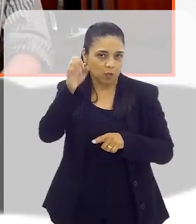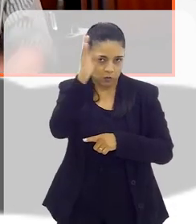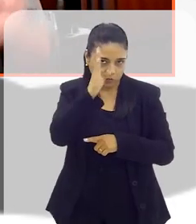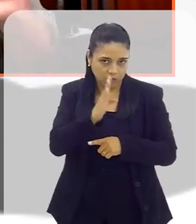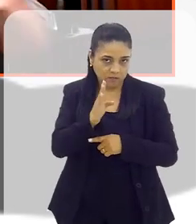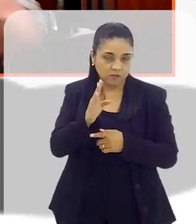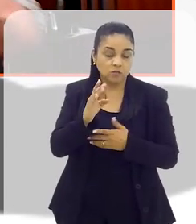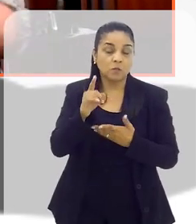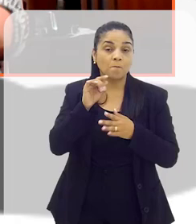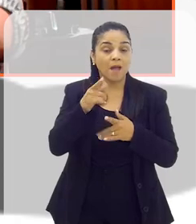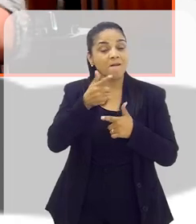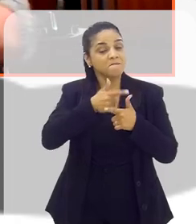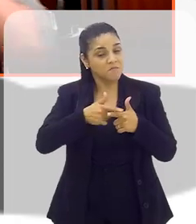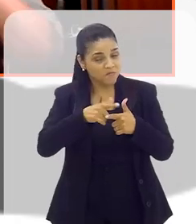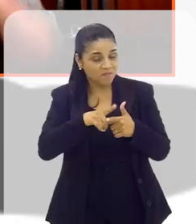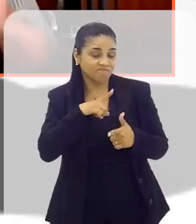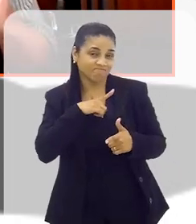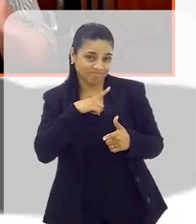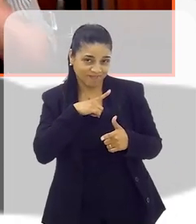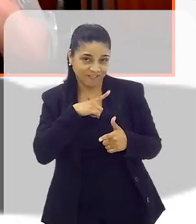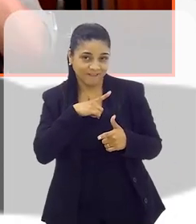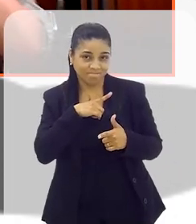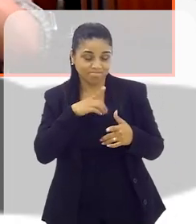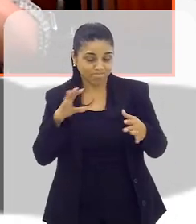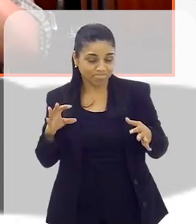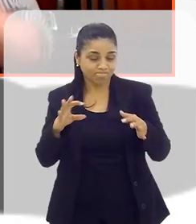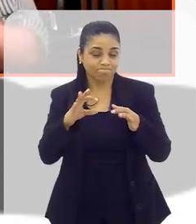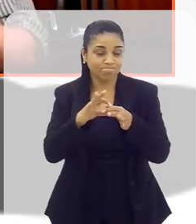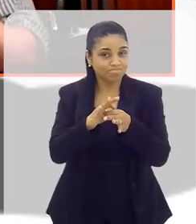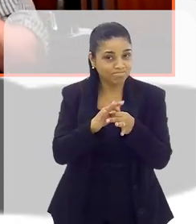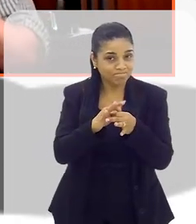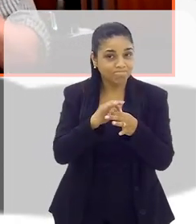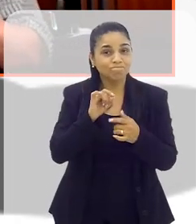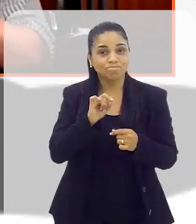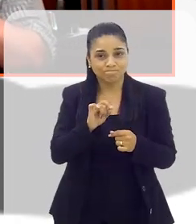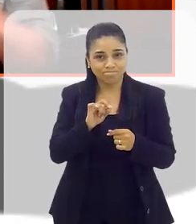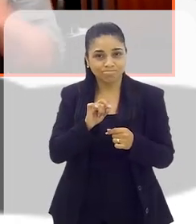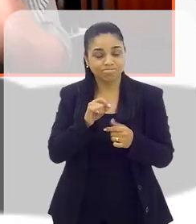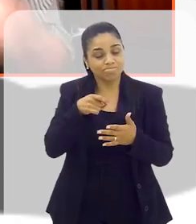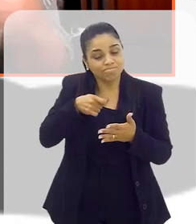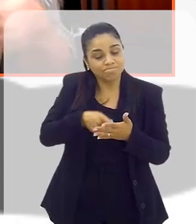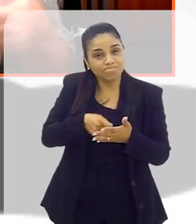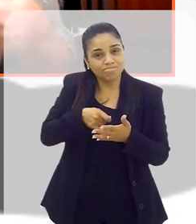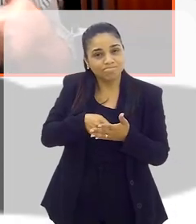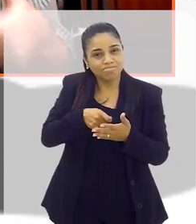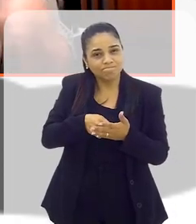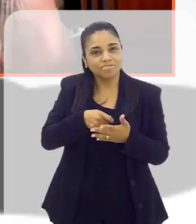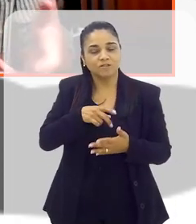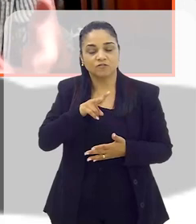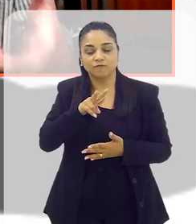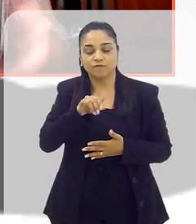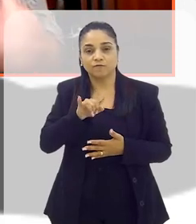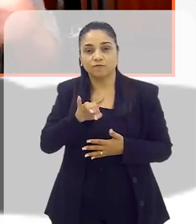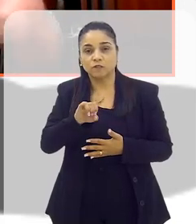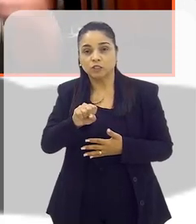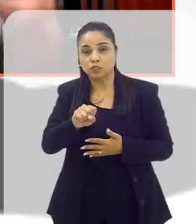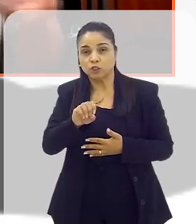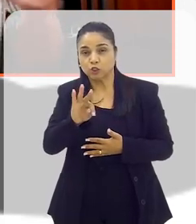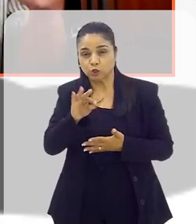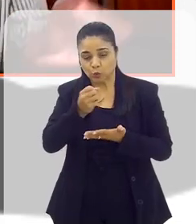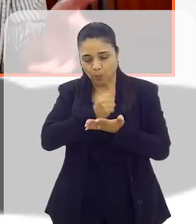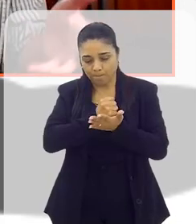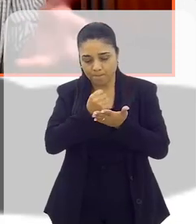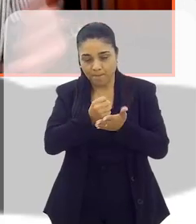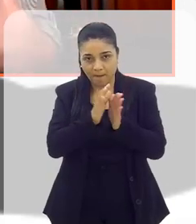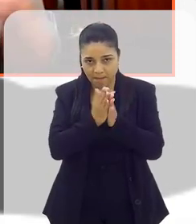Brasil. Só que a gente tem um problema também, Cláudia, aliado a tudo isso, que é essa exigência de visto para